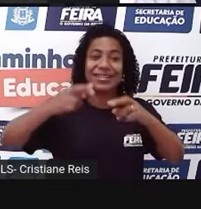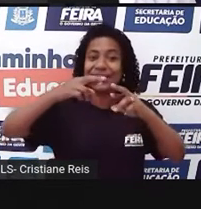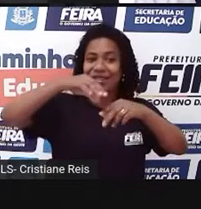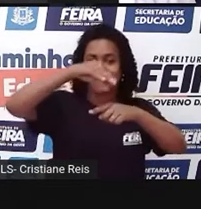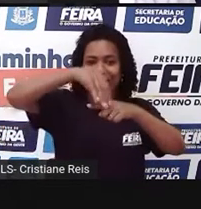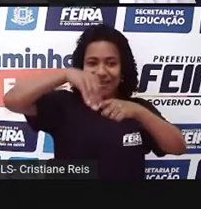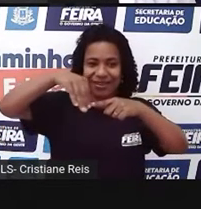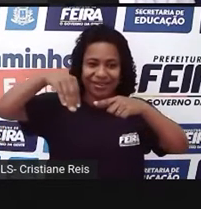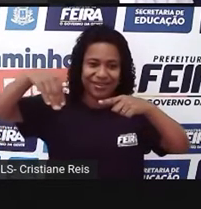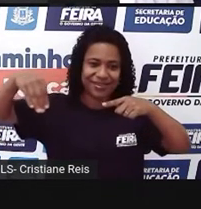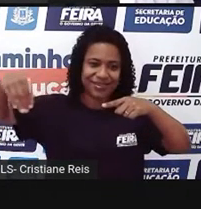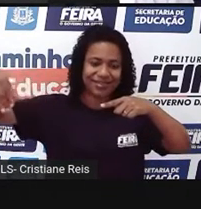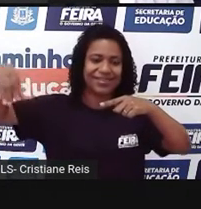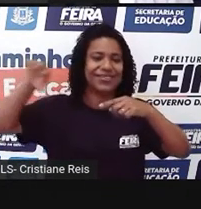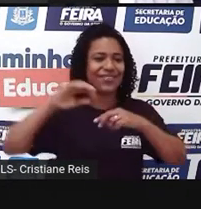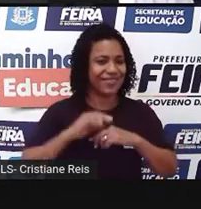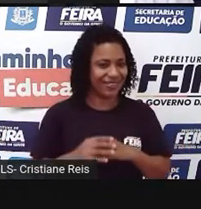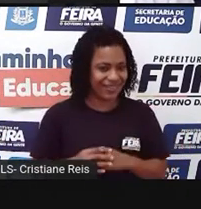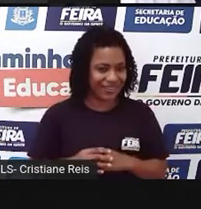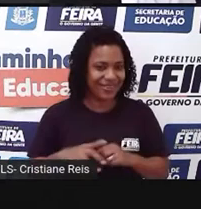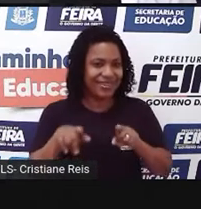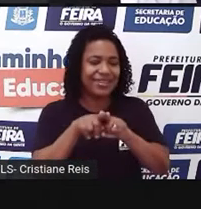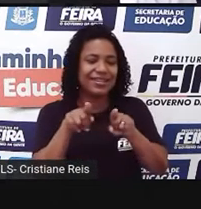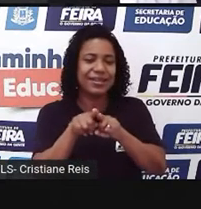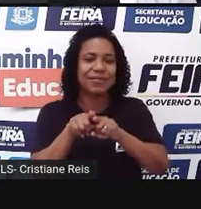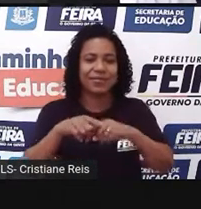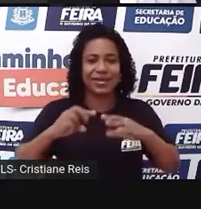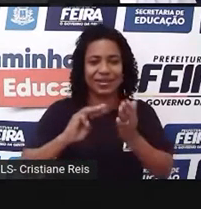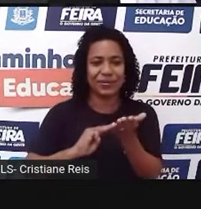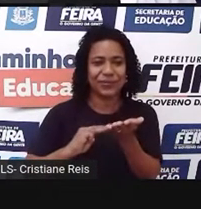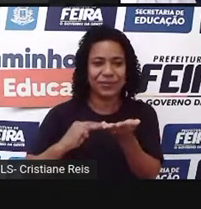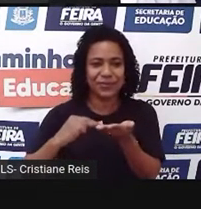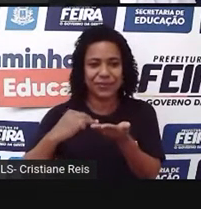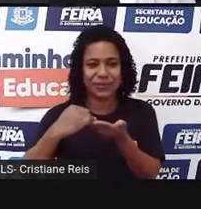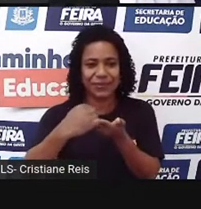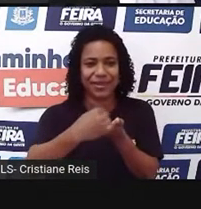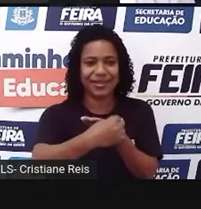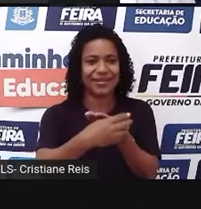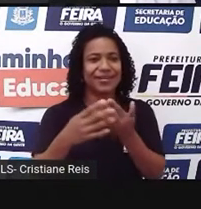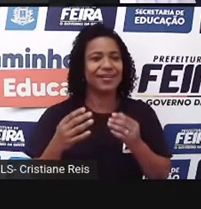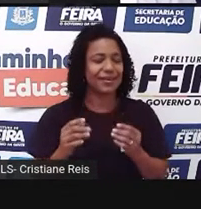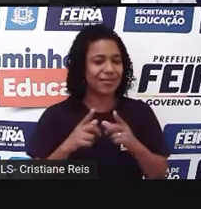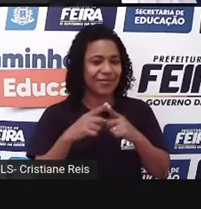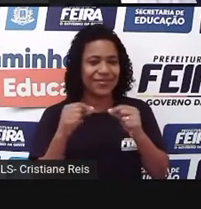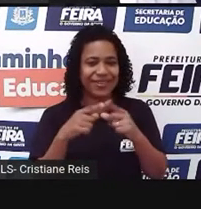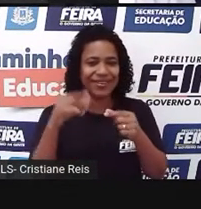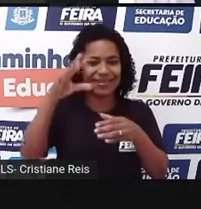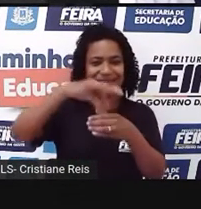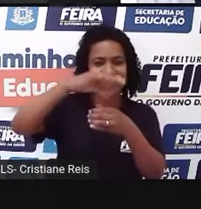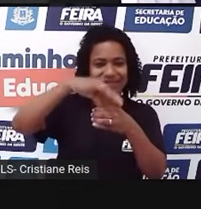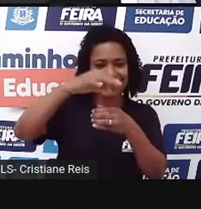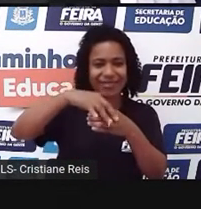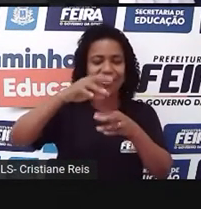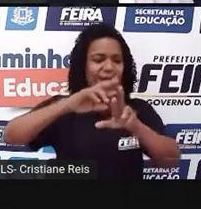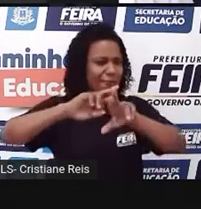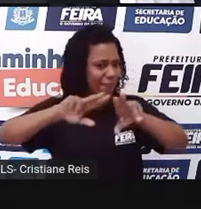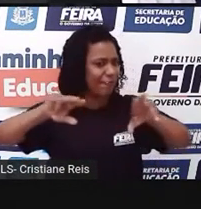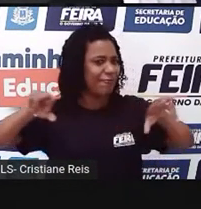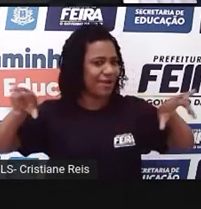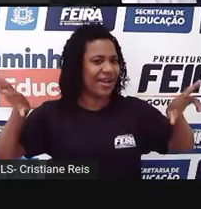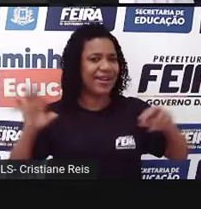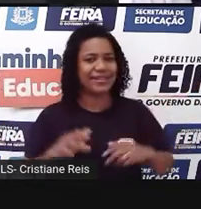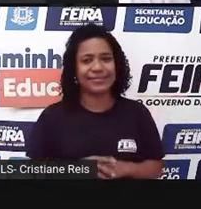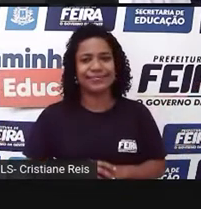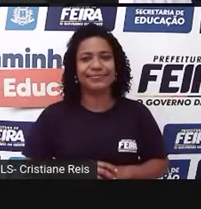goma e farinha de mandioca, nas ervas e raízes medicinais. Então, essa é uma feira, né, de